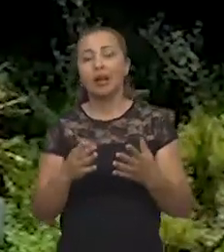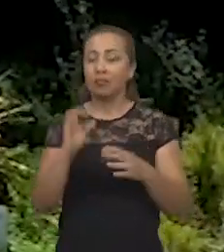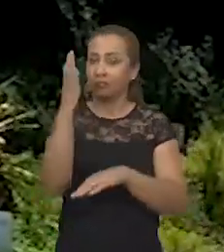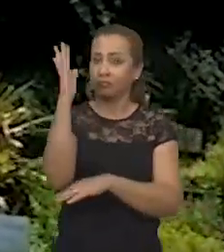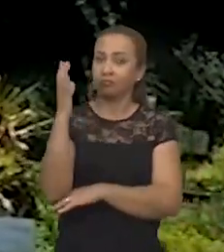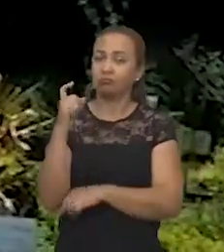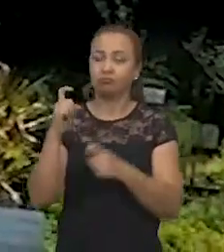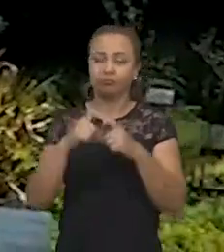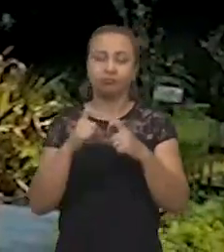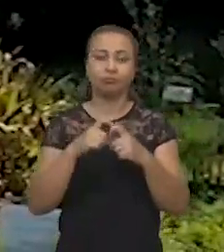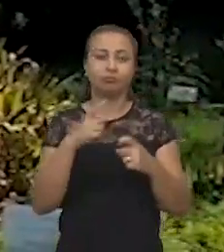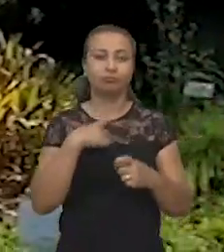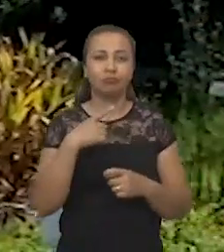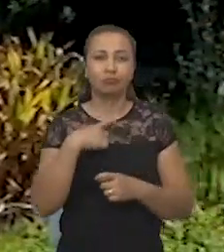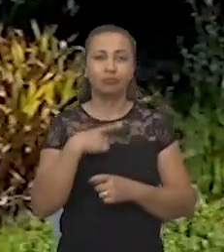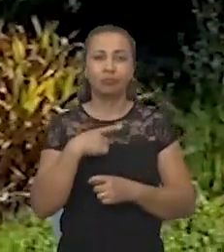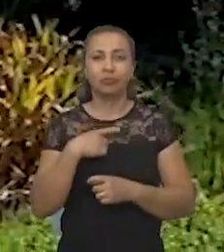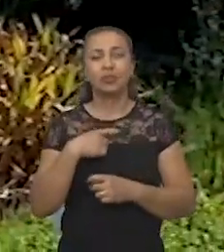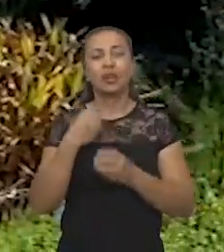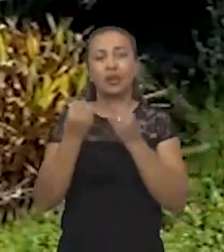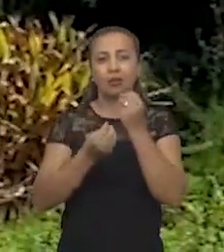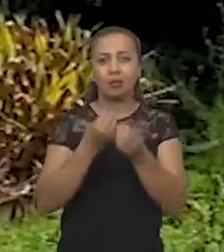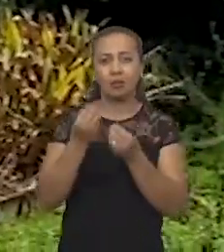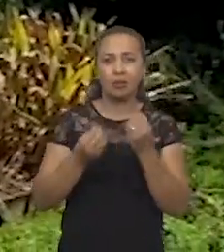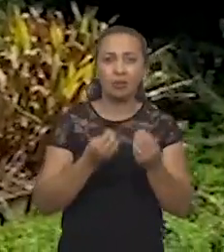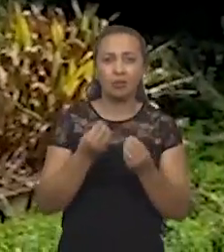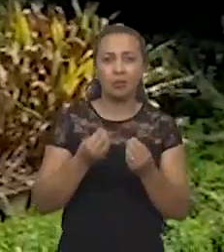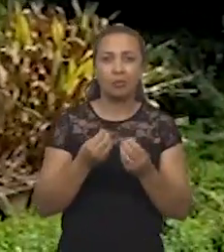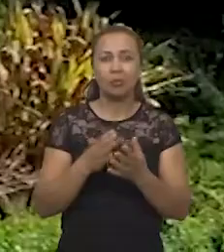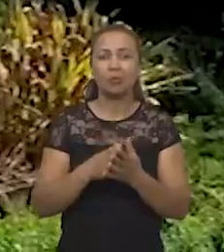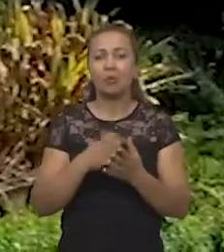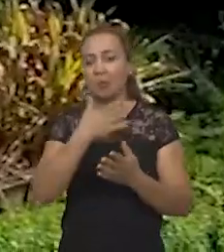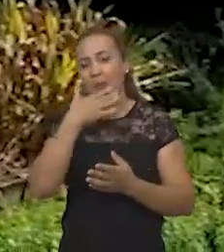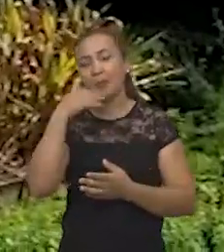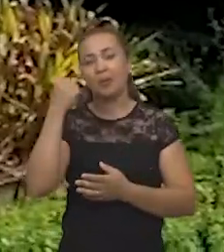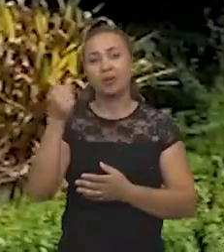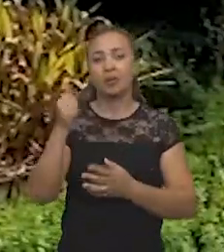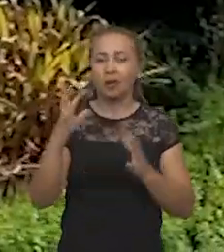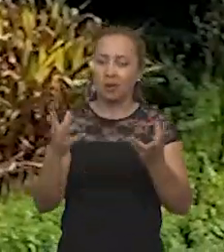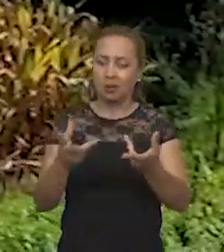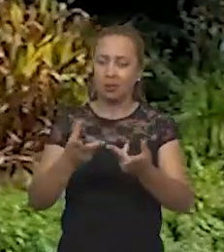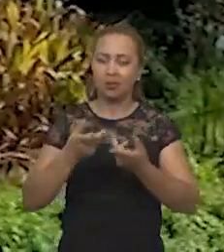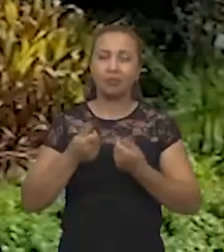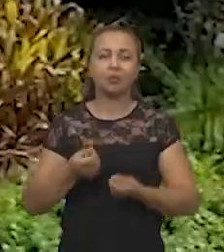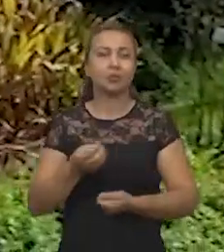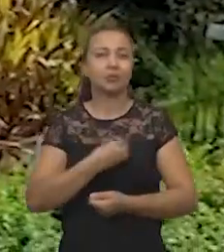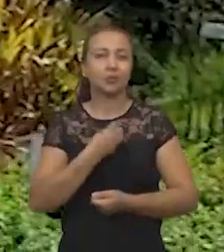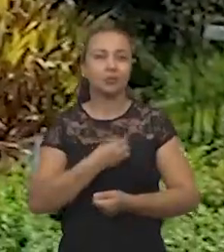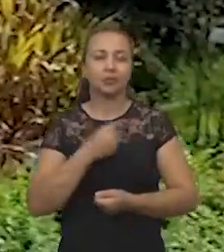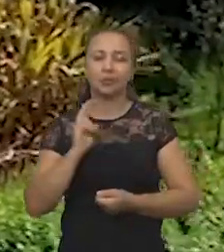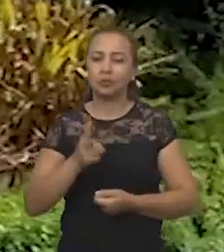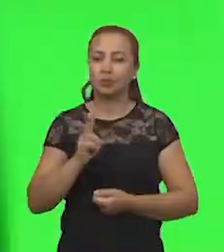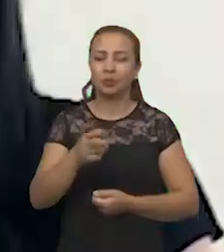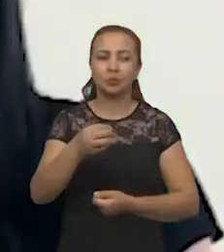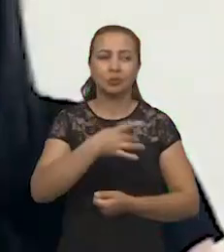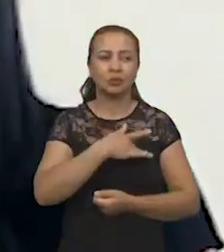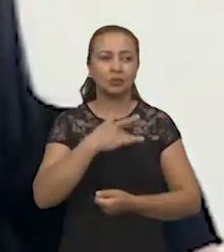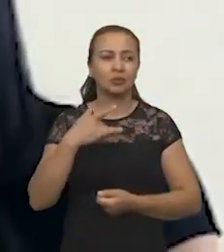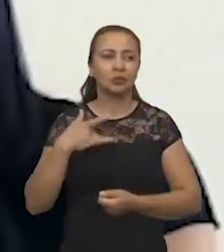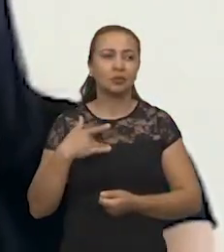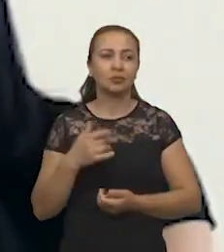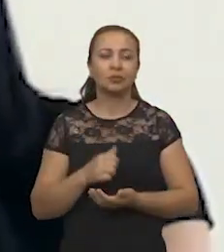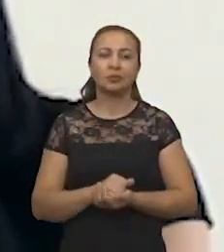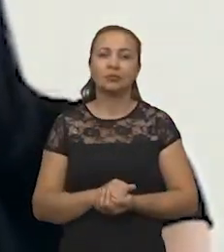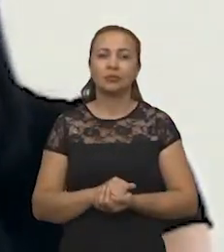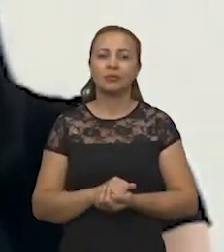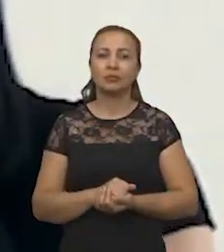medicinais tenham essa capacidade de melhorar a qualidade de vida, manter a saúde,